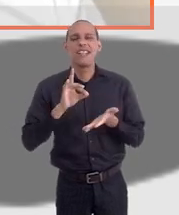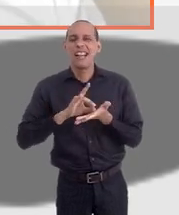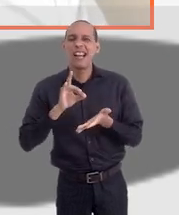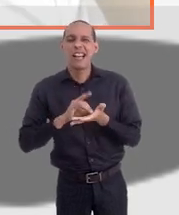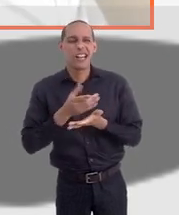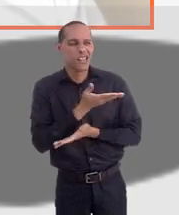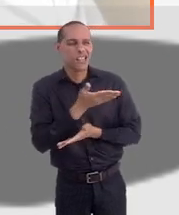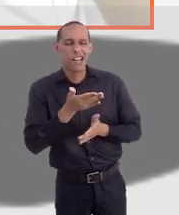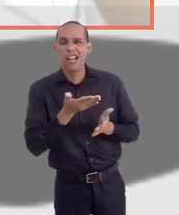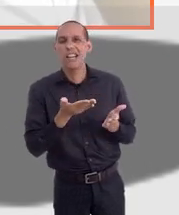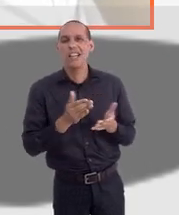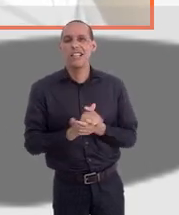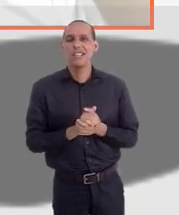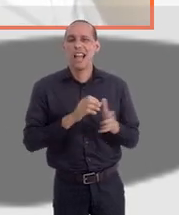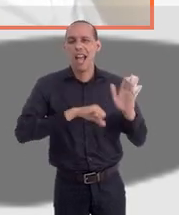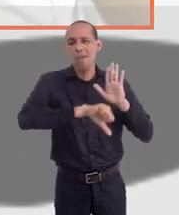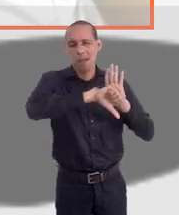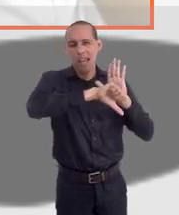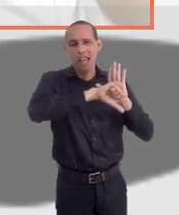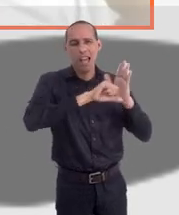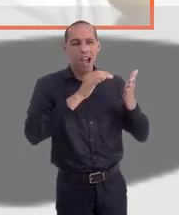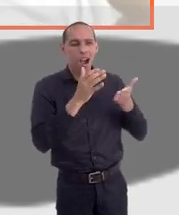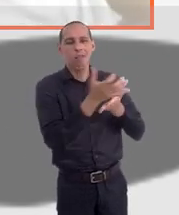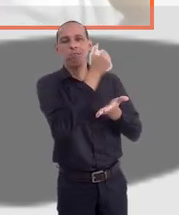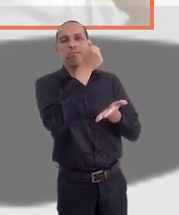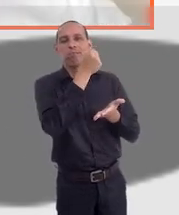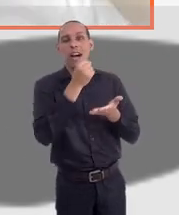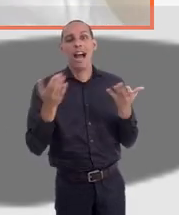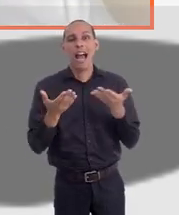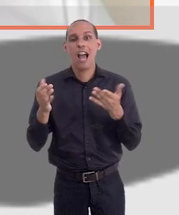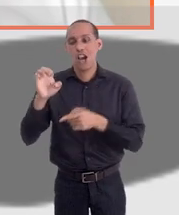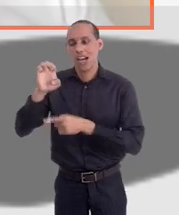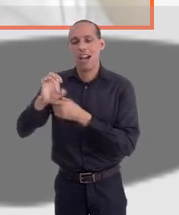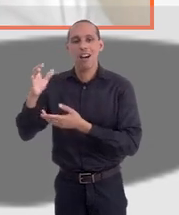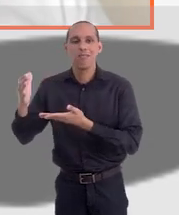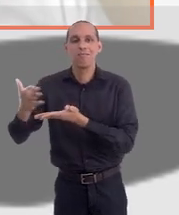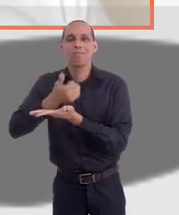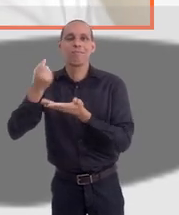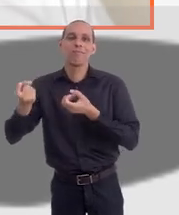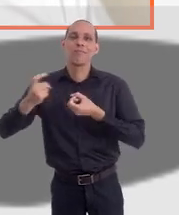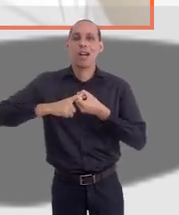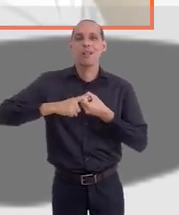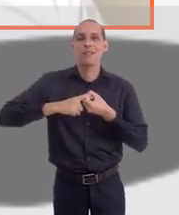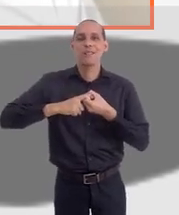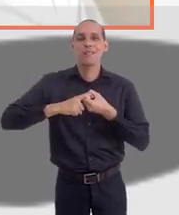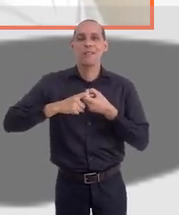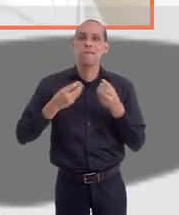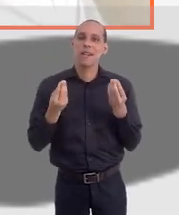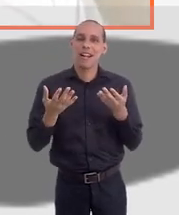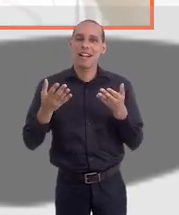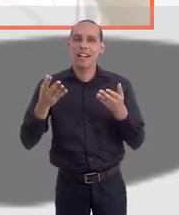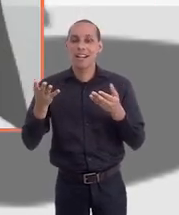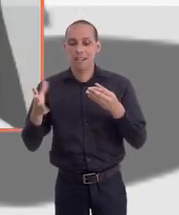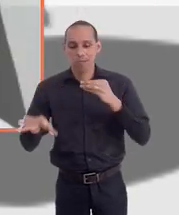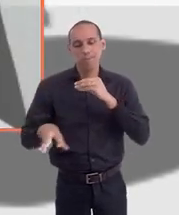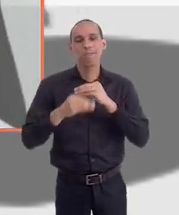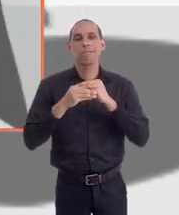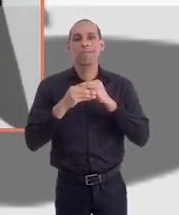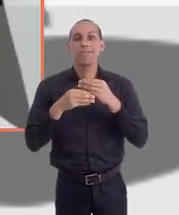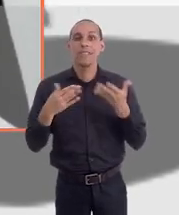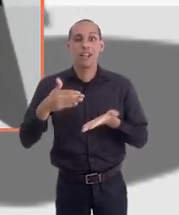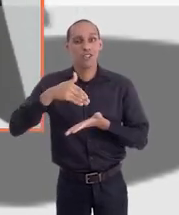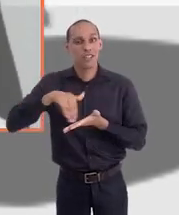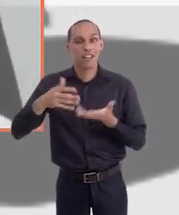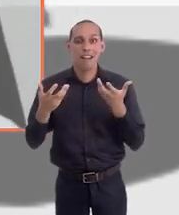pelos foras da lei, e que o Estado agora está retomando o seu espaço, justamente, para poder implantar. Então,